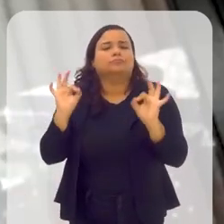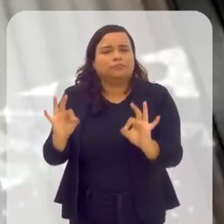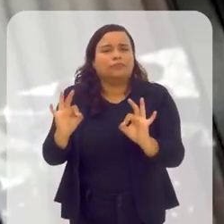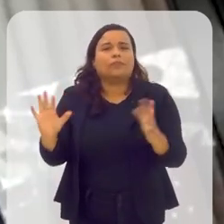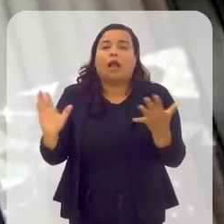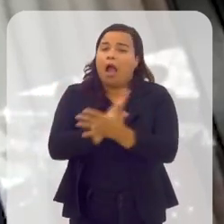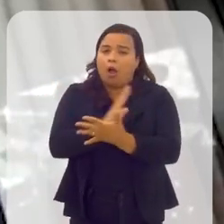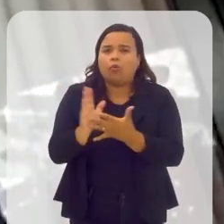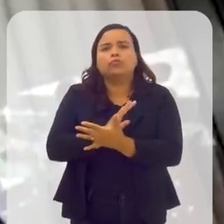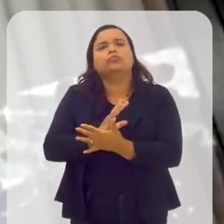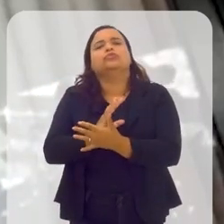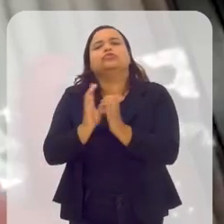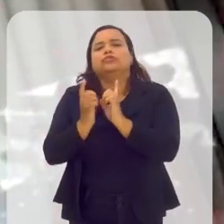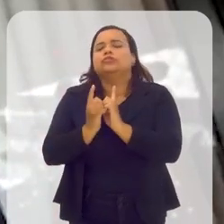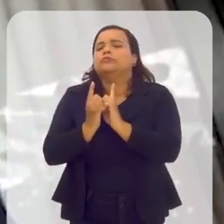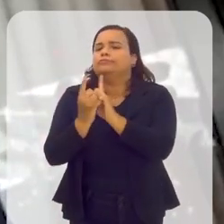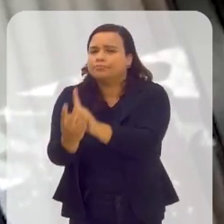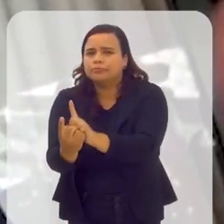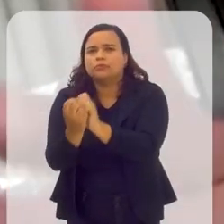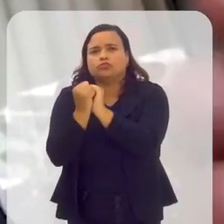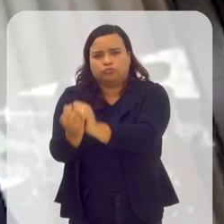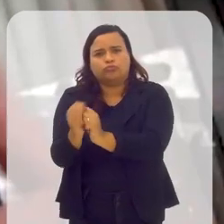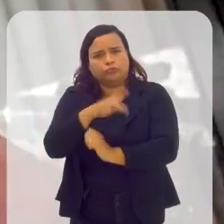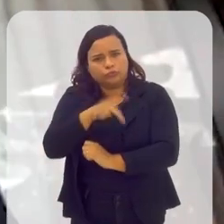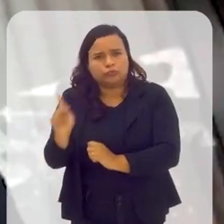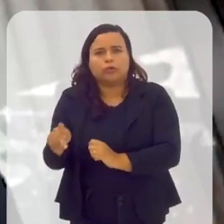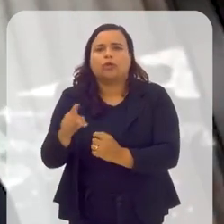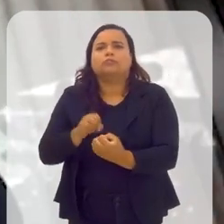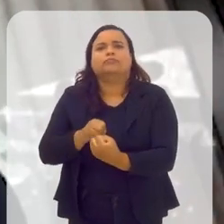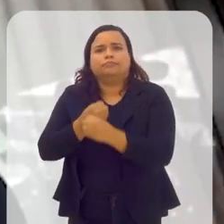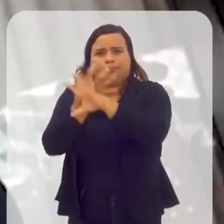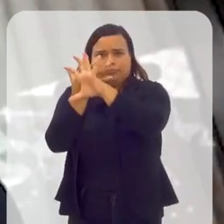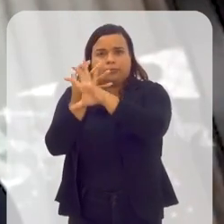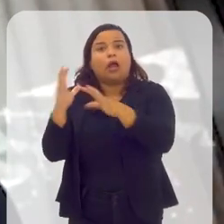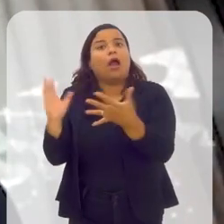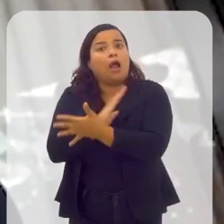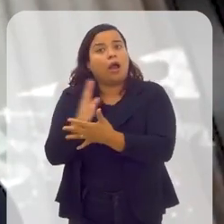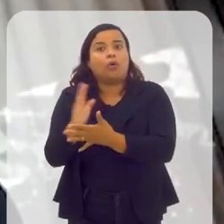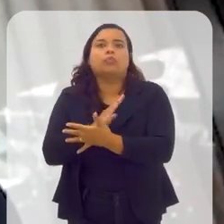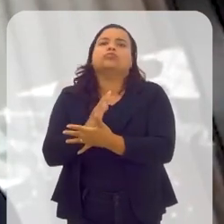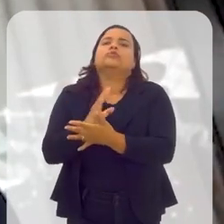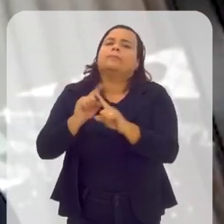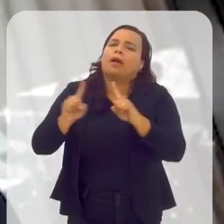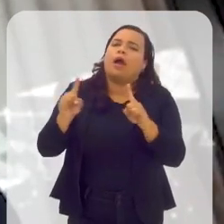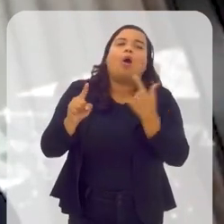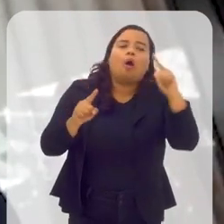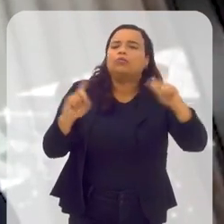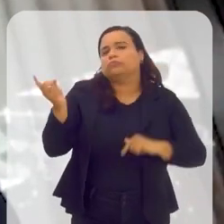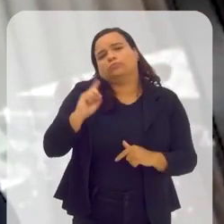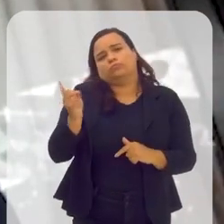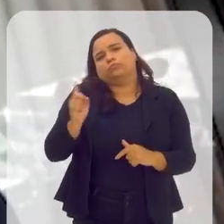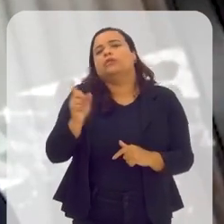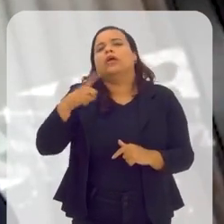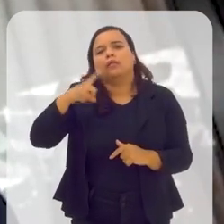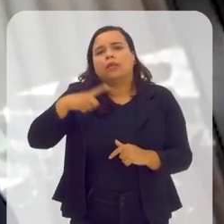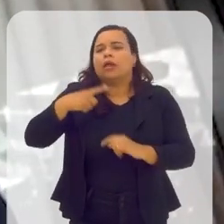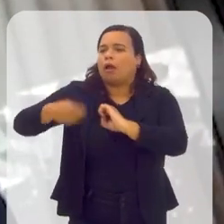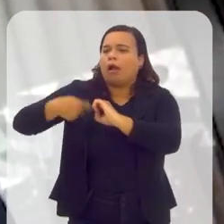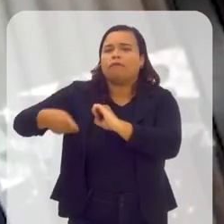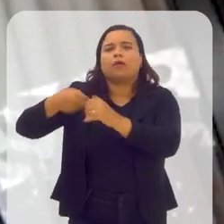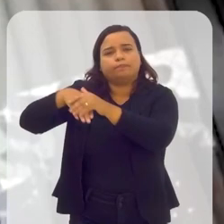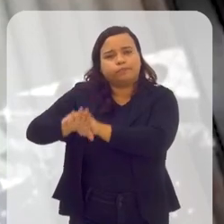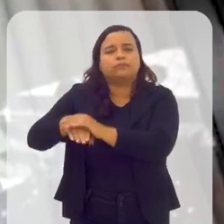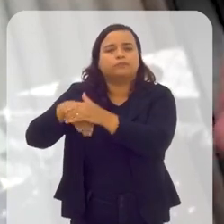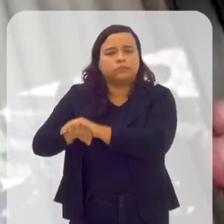Alguns assíncronos, outros síncronos, as pessoas vão lá e vão assistir com o professor, como a gente está conversando aqui, mas foi uma verdadeira revolução. As cooperativas, hoje,